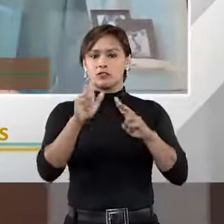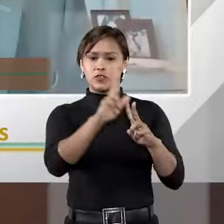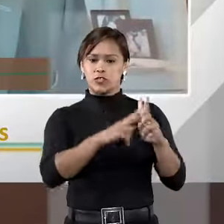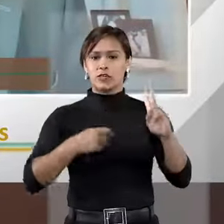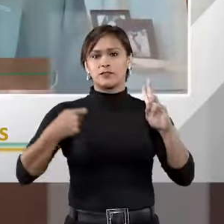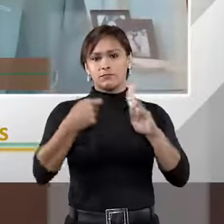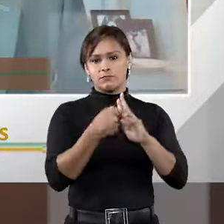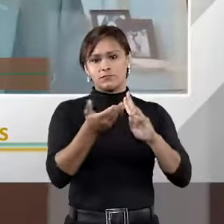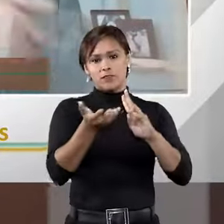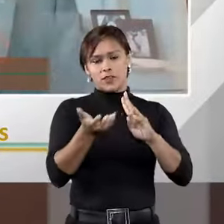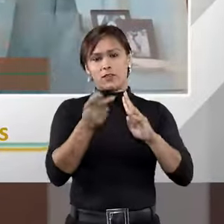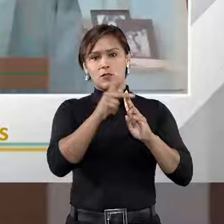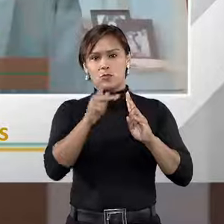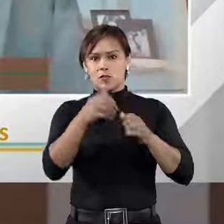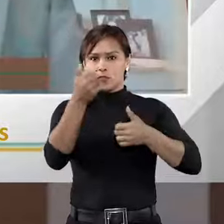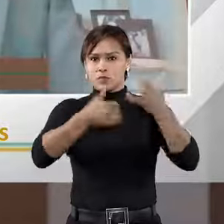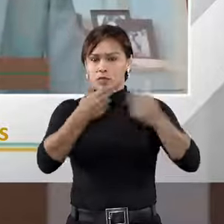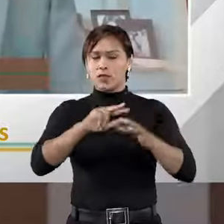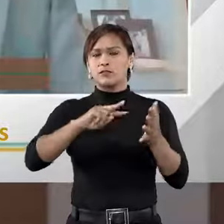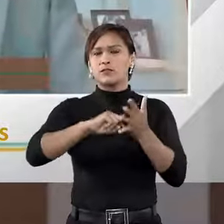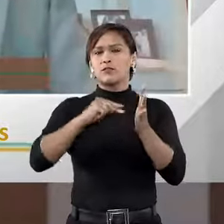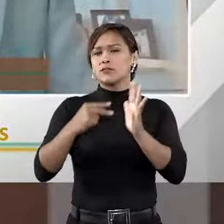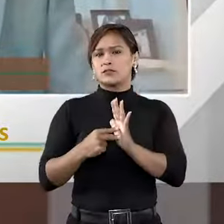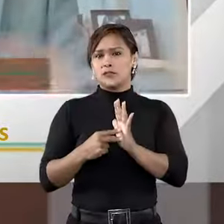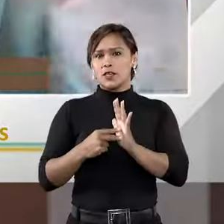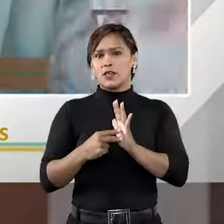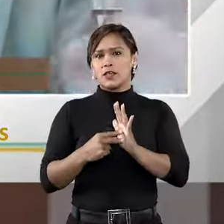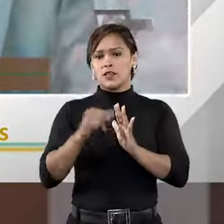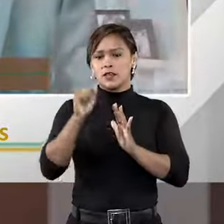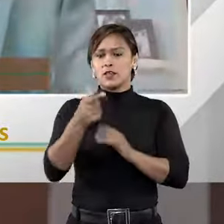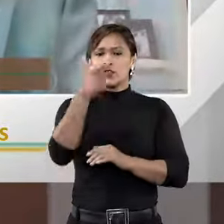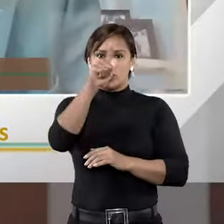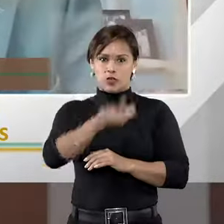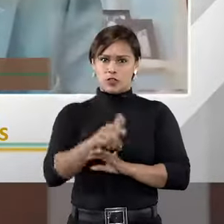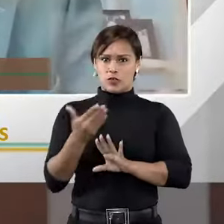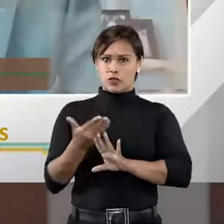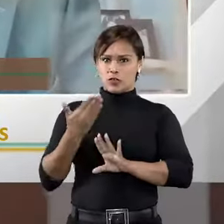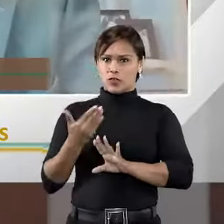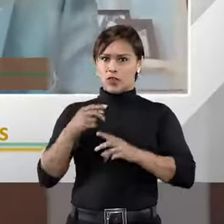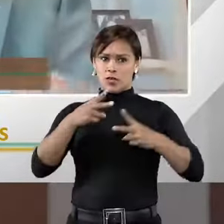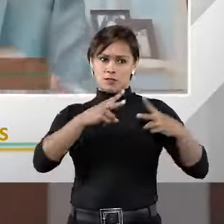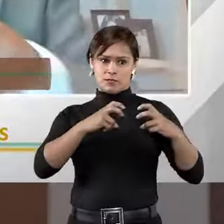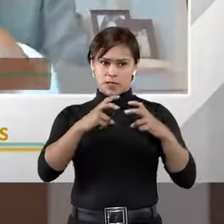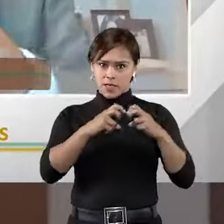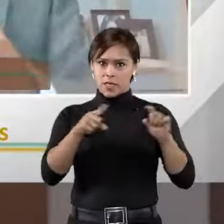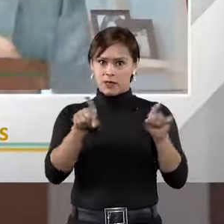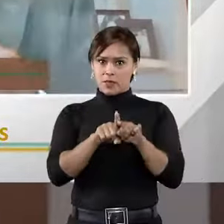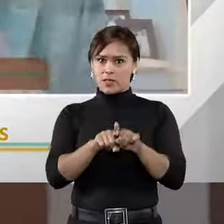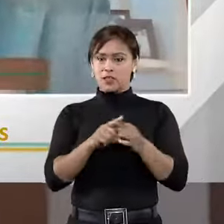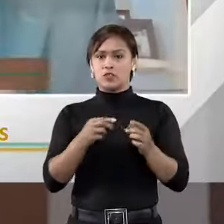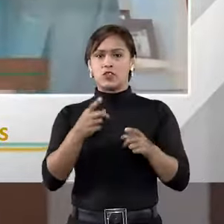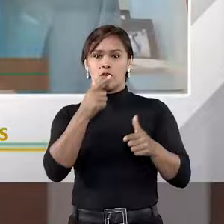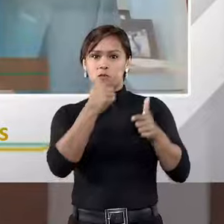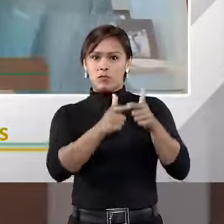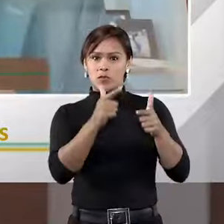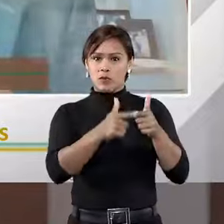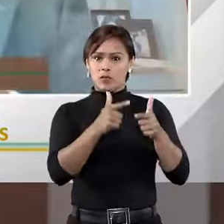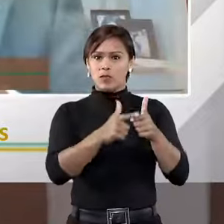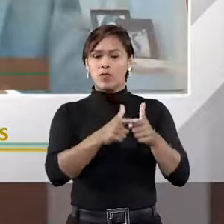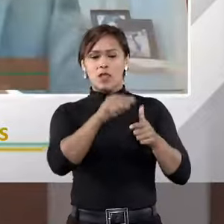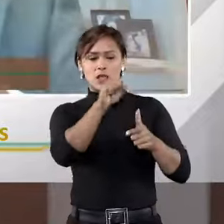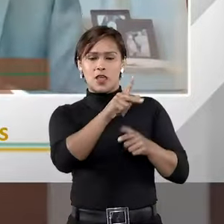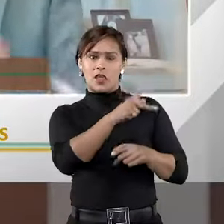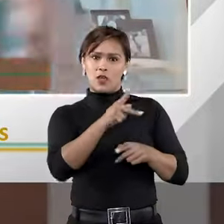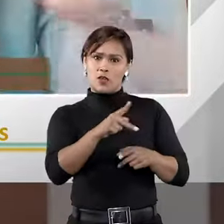referia o Fred. Isso significa que, de novo, eu vou voltar. Não é que eu queira brigar com o Fred, mas se eu tiver um litígio com o Fred, e nós fomos para a